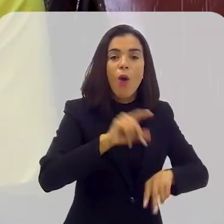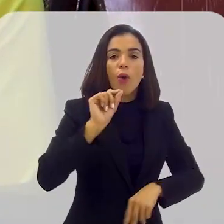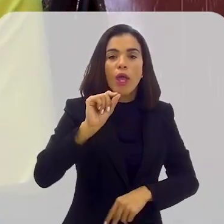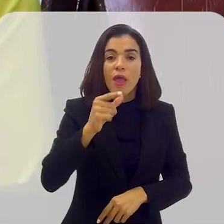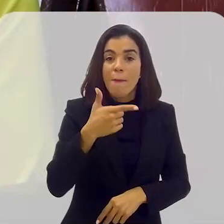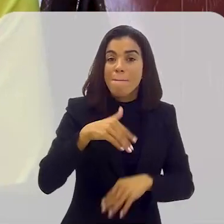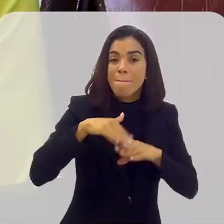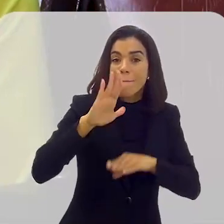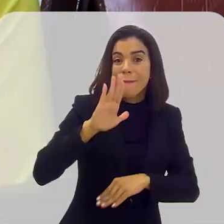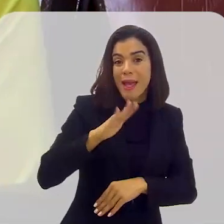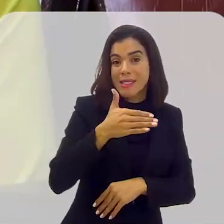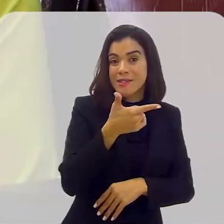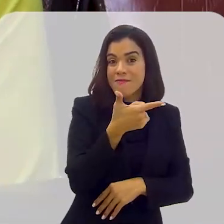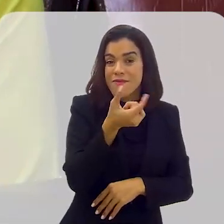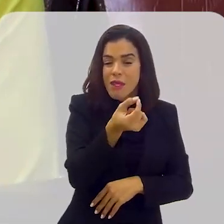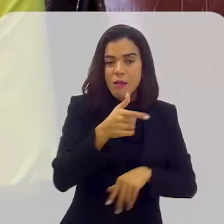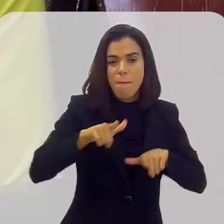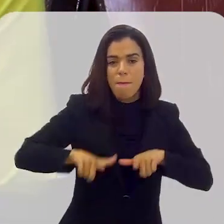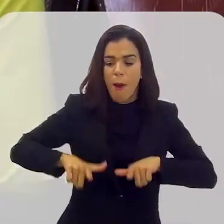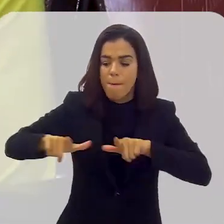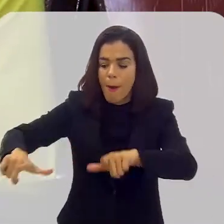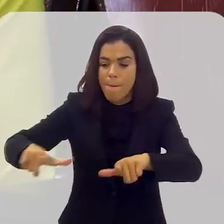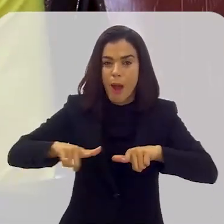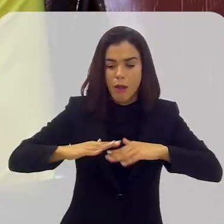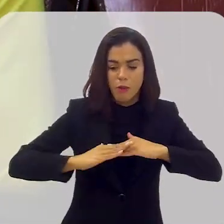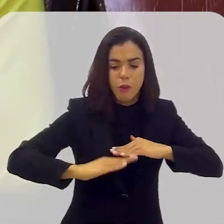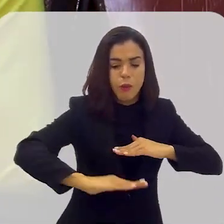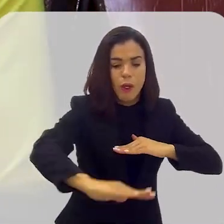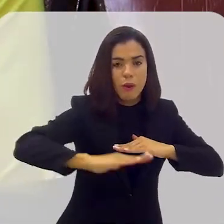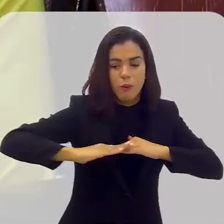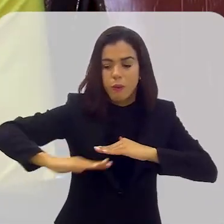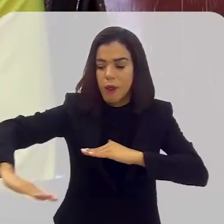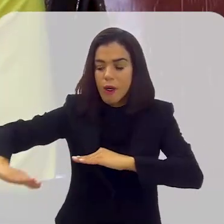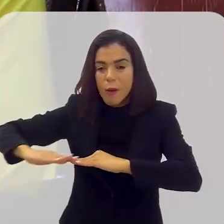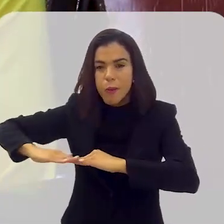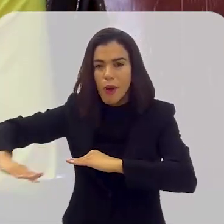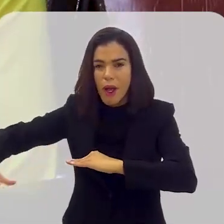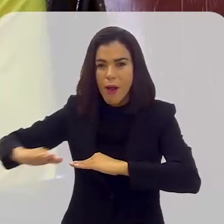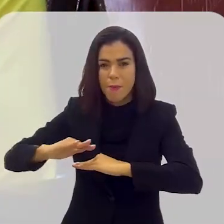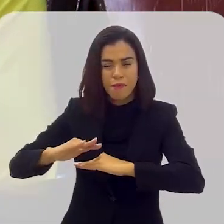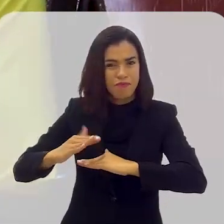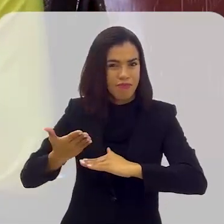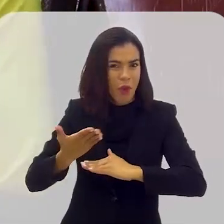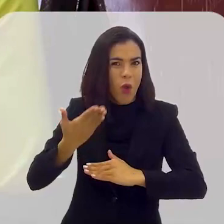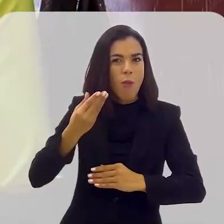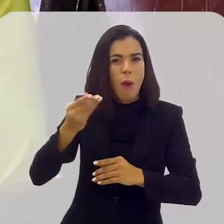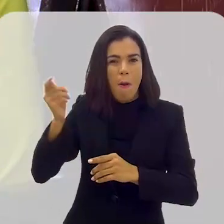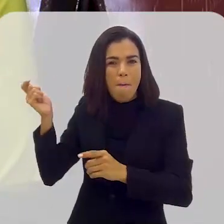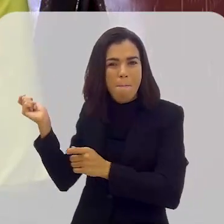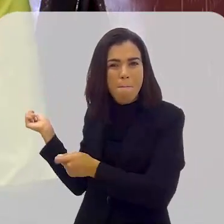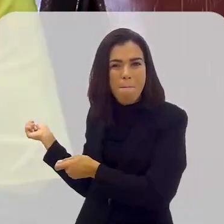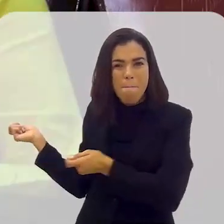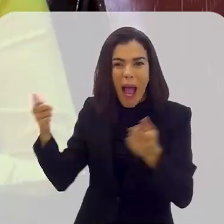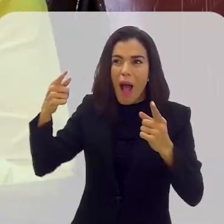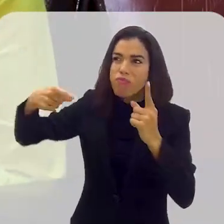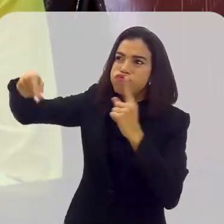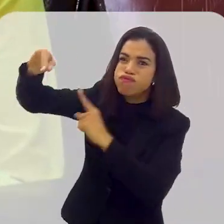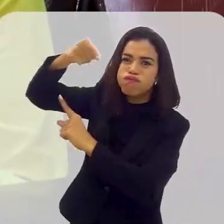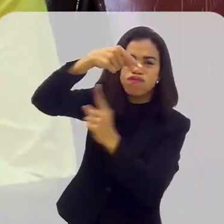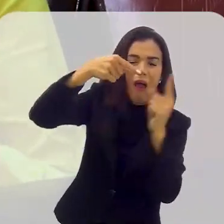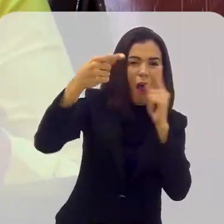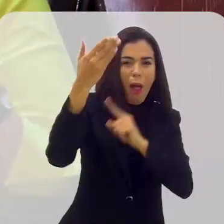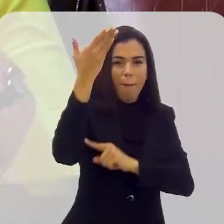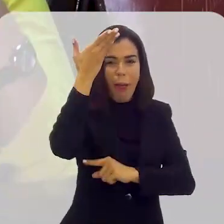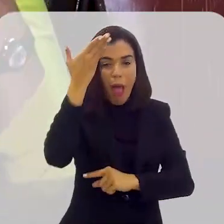dezenas de azulejos. Então, gente não pode imaginar o que é um azulejo jogado em cima de uma pessoa. Então, a gente não está